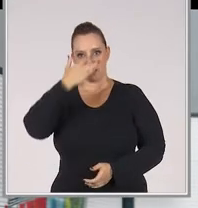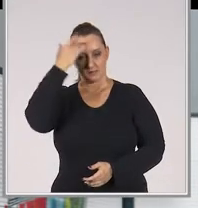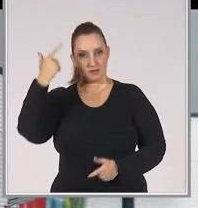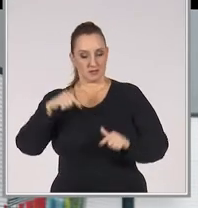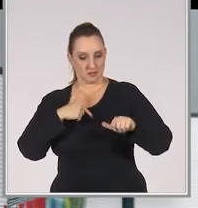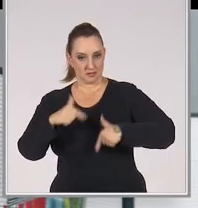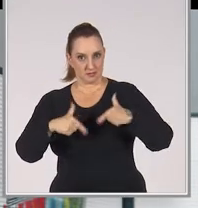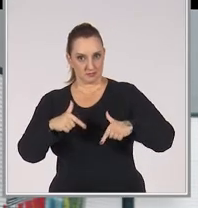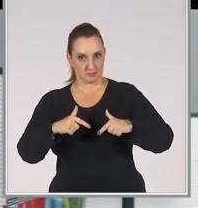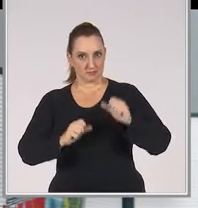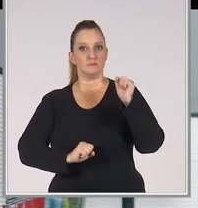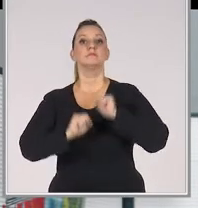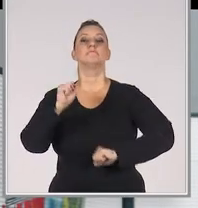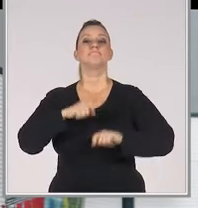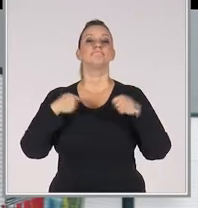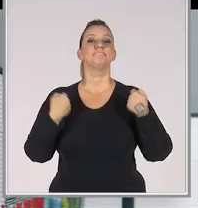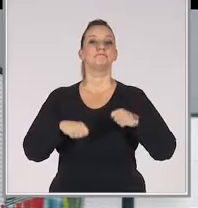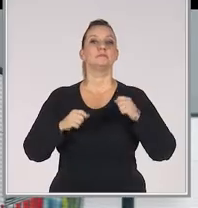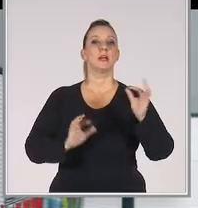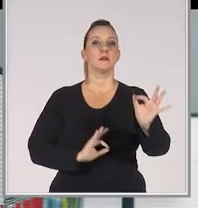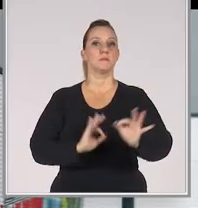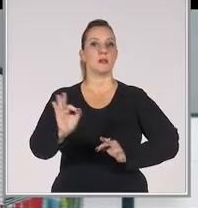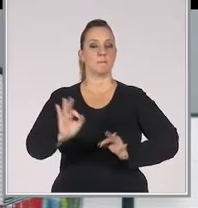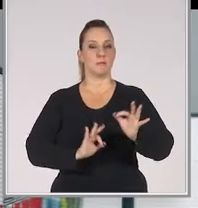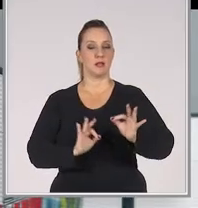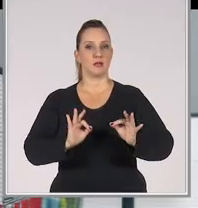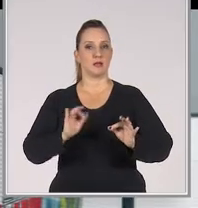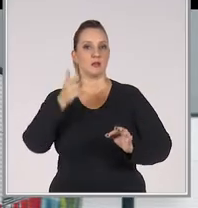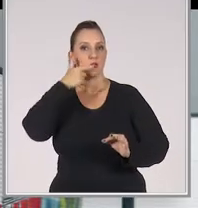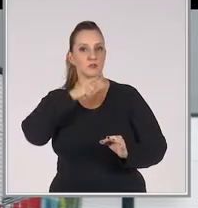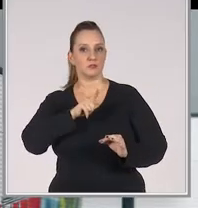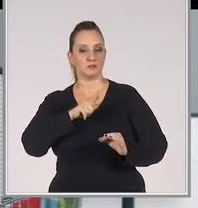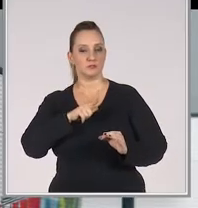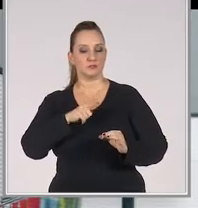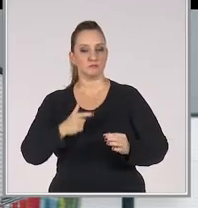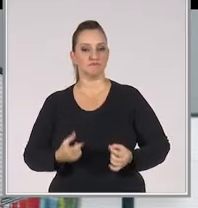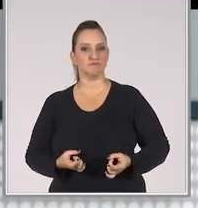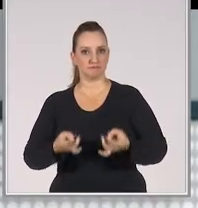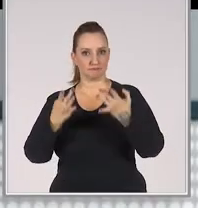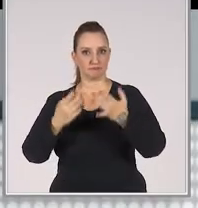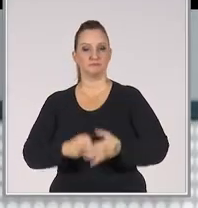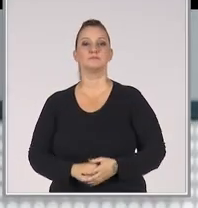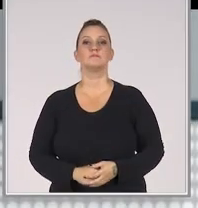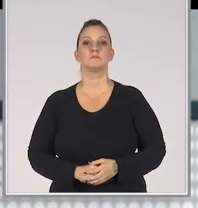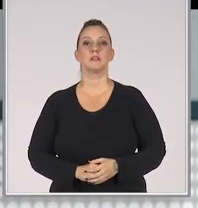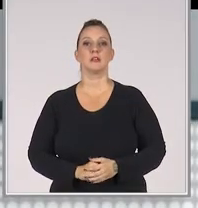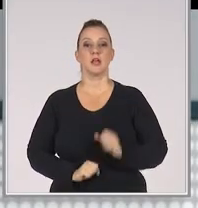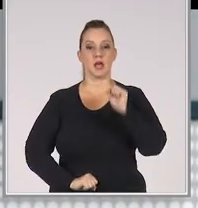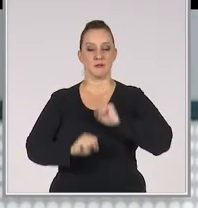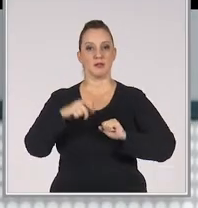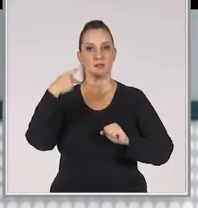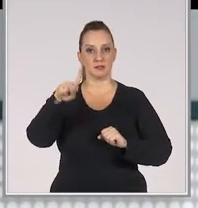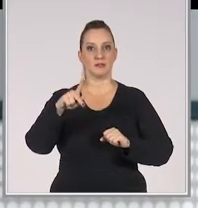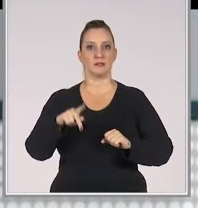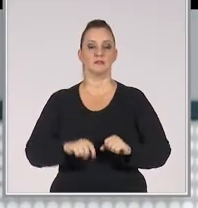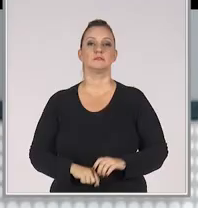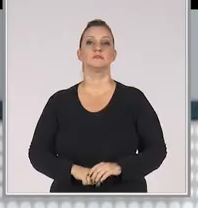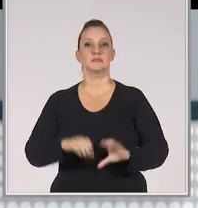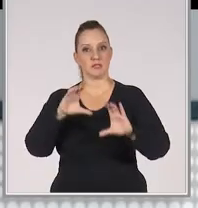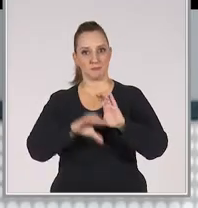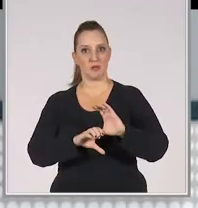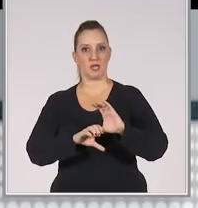trabalhar em sua empresa precisam estar preparadas para lidar com essa demanda. Seu negócio depende disso.